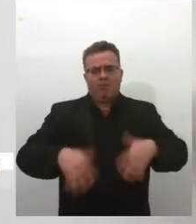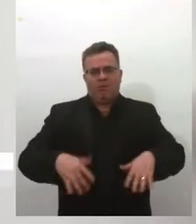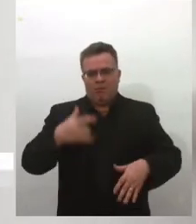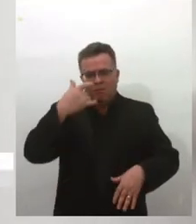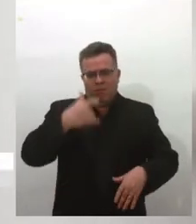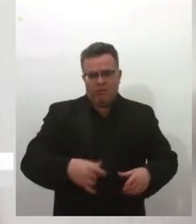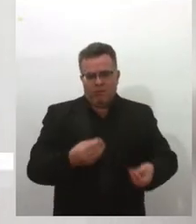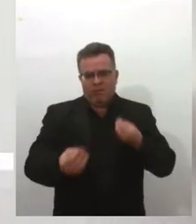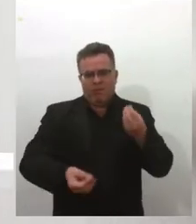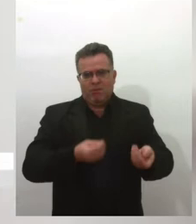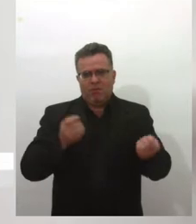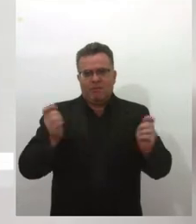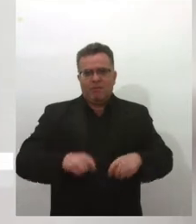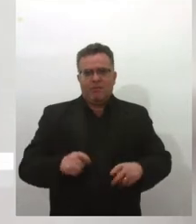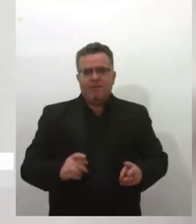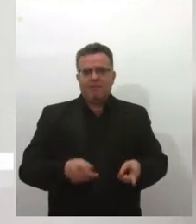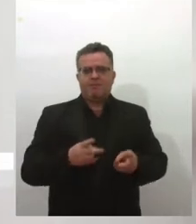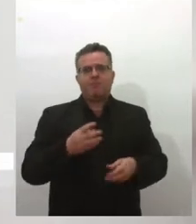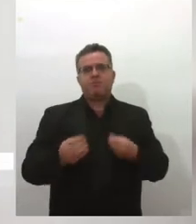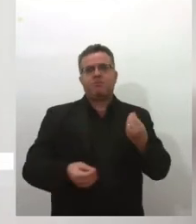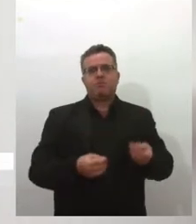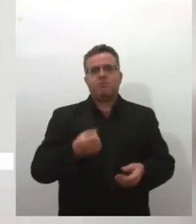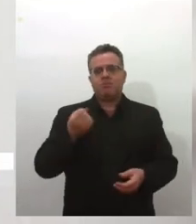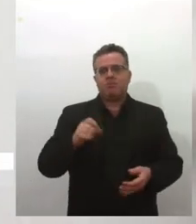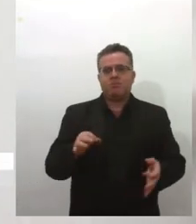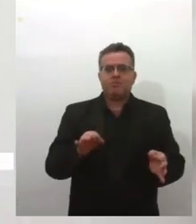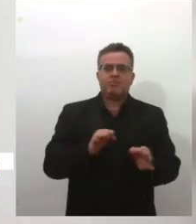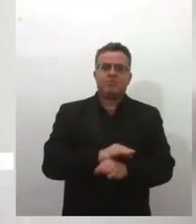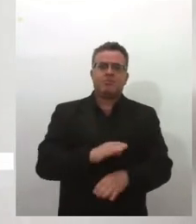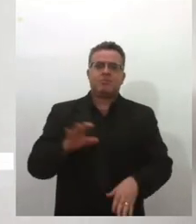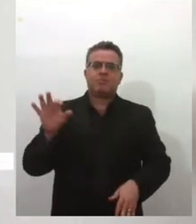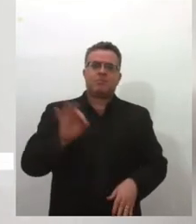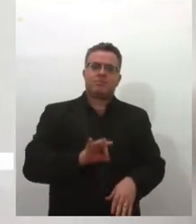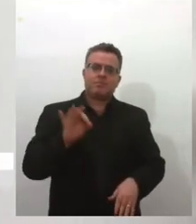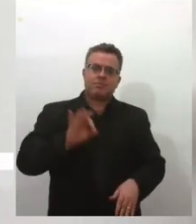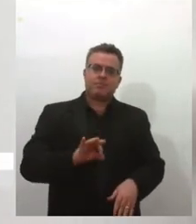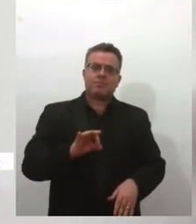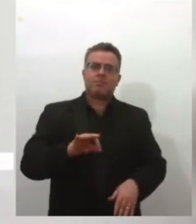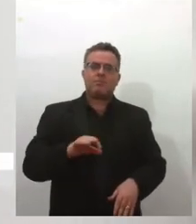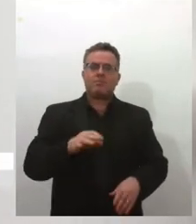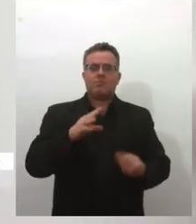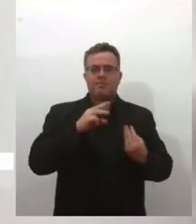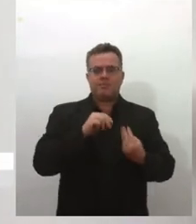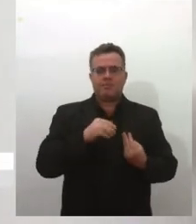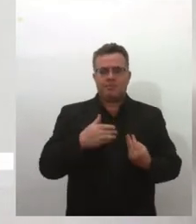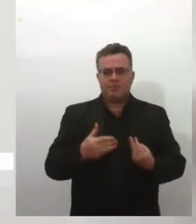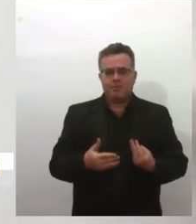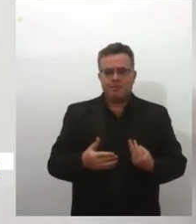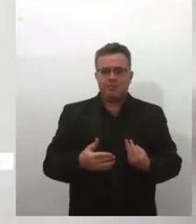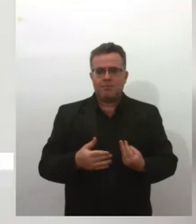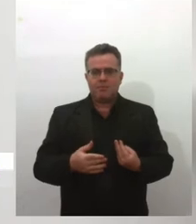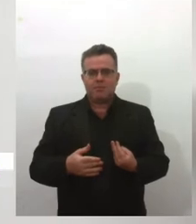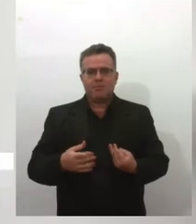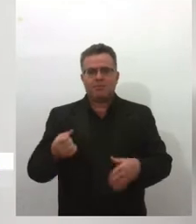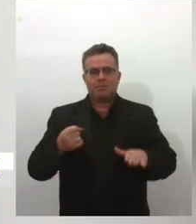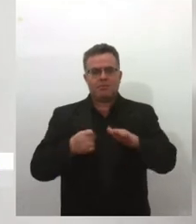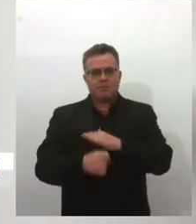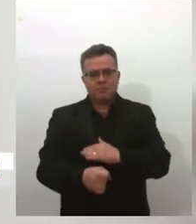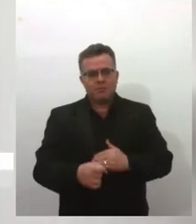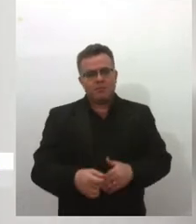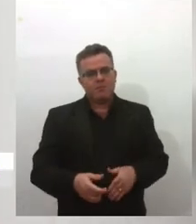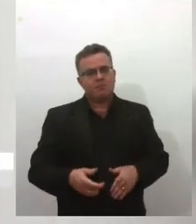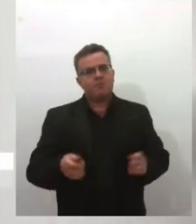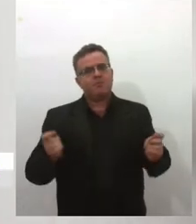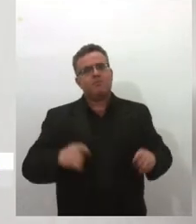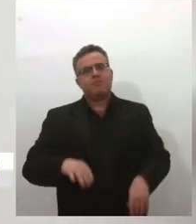universidade, Federal de Sergipe, eu entrei pelo sistema de cotas, né, então, quando eu entro na universidade para o sistema